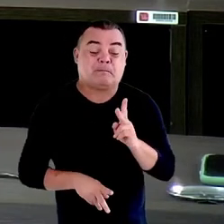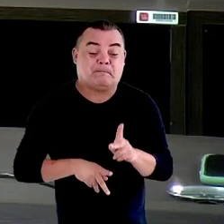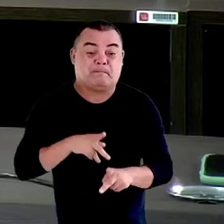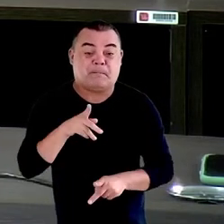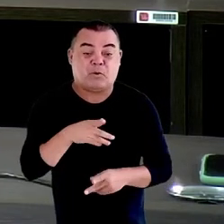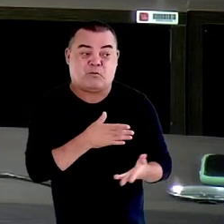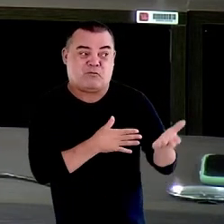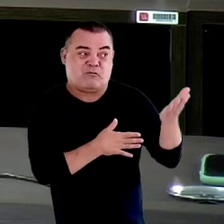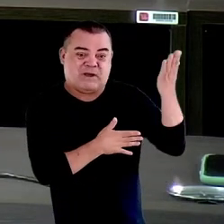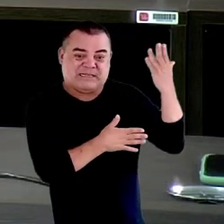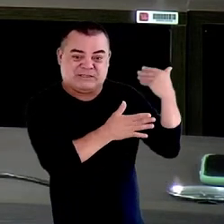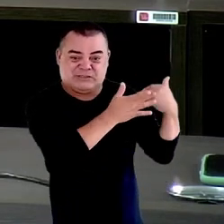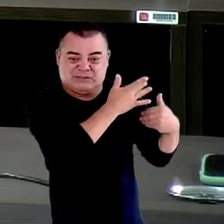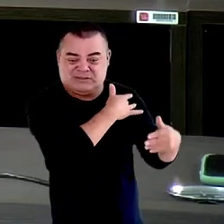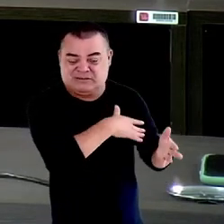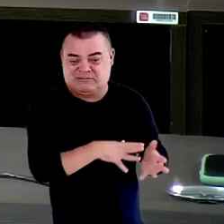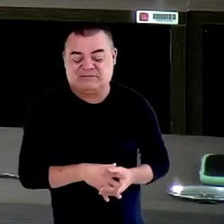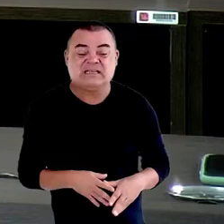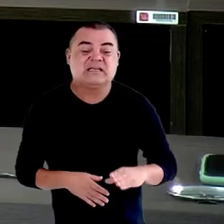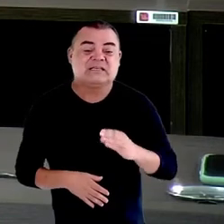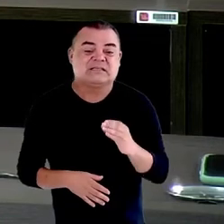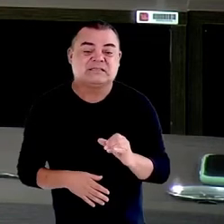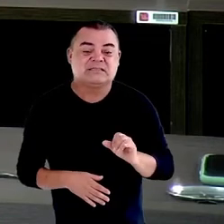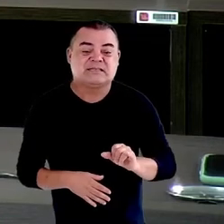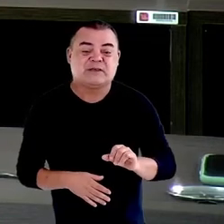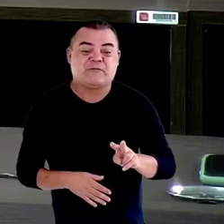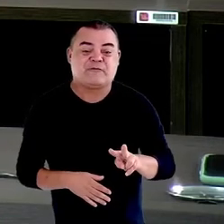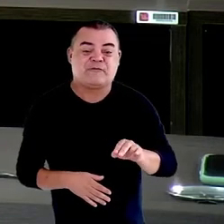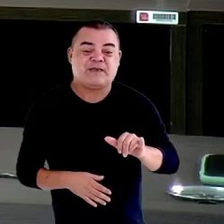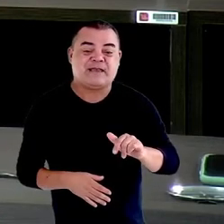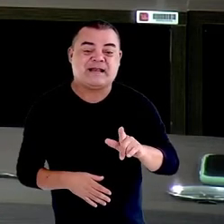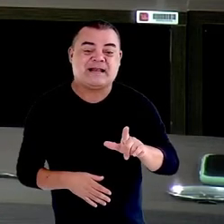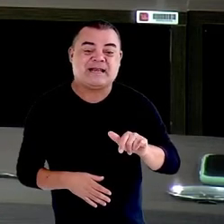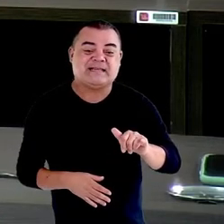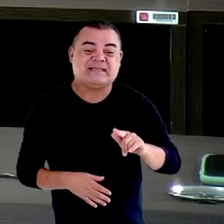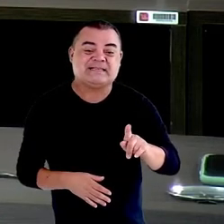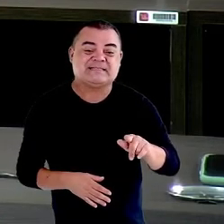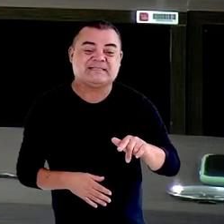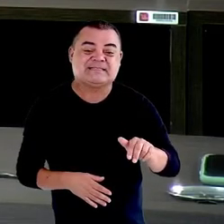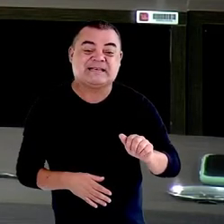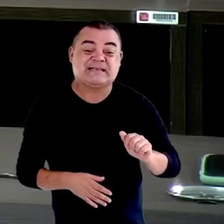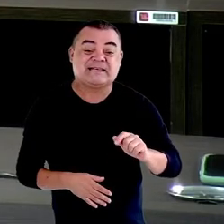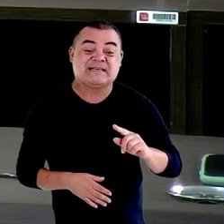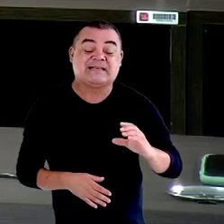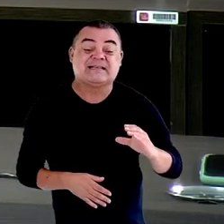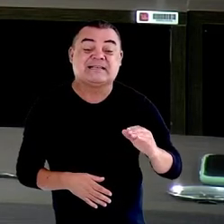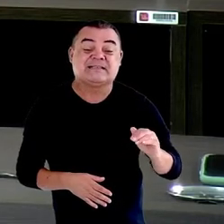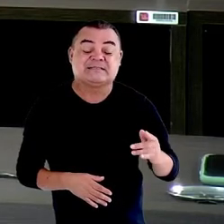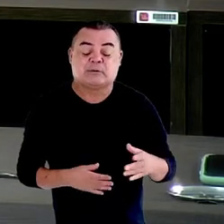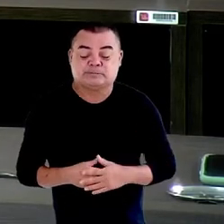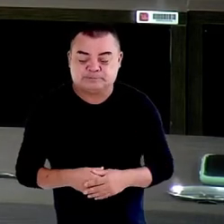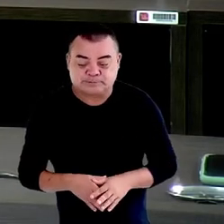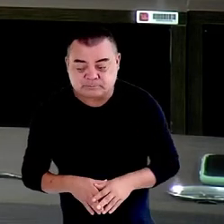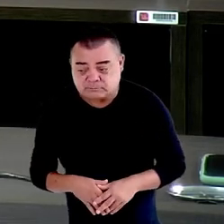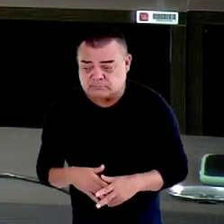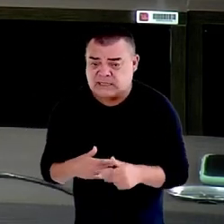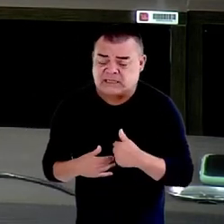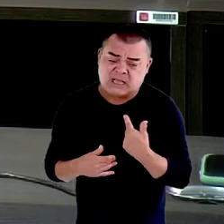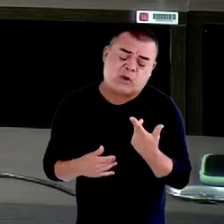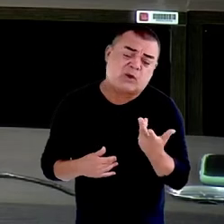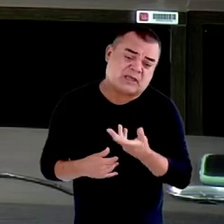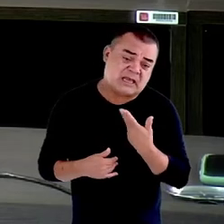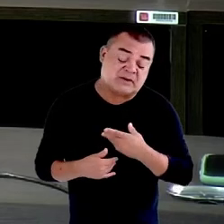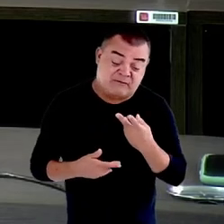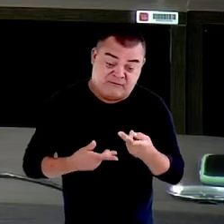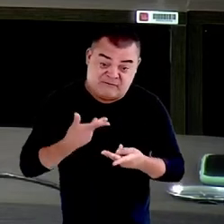ainda hoje convivermos com isso. E eu quero, então, dizer da minha alegria